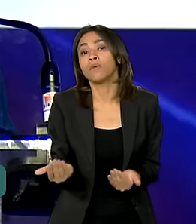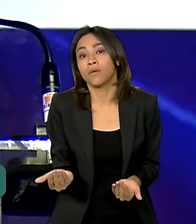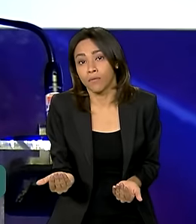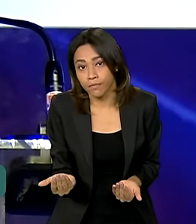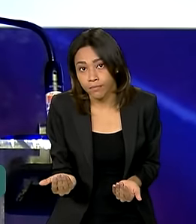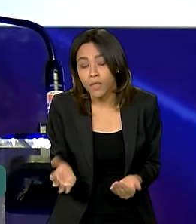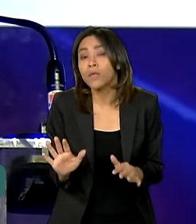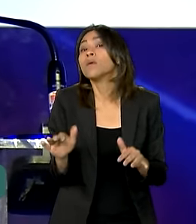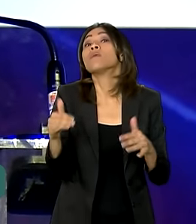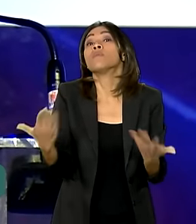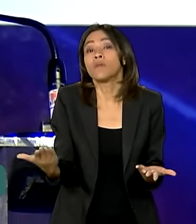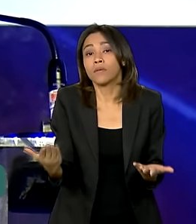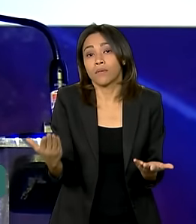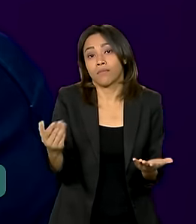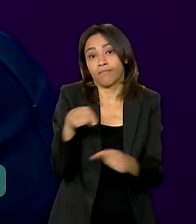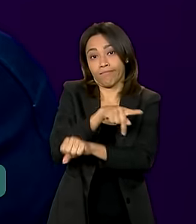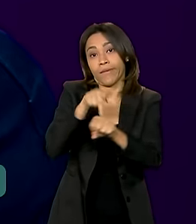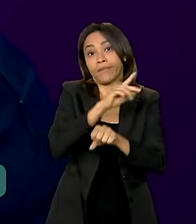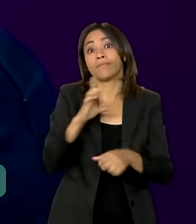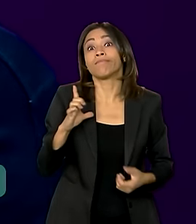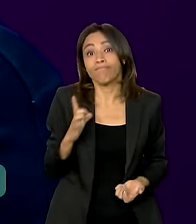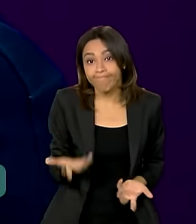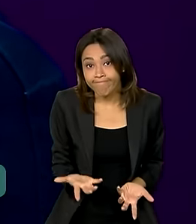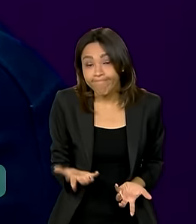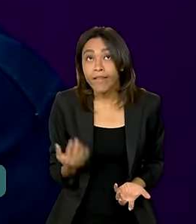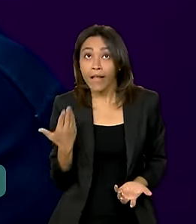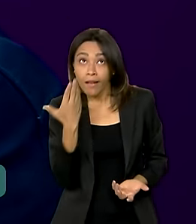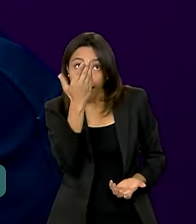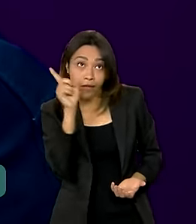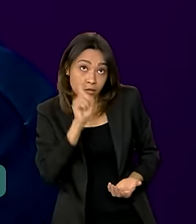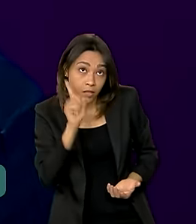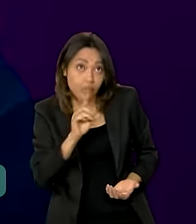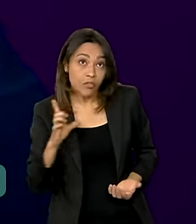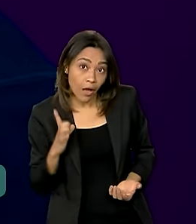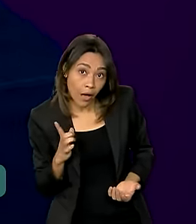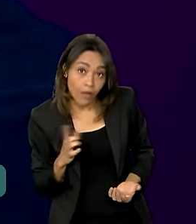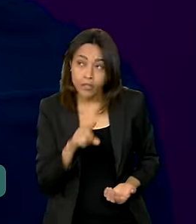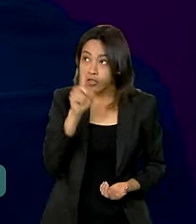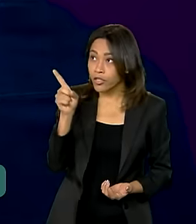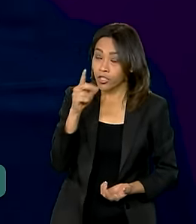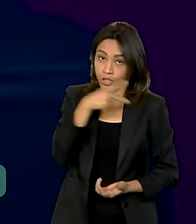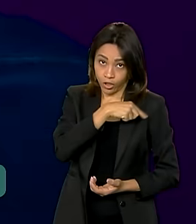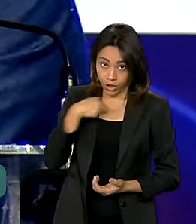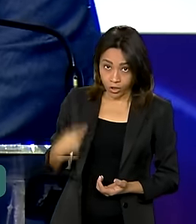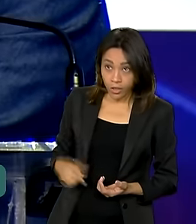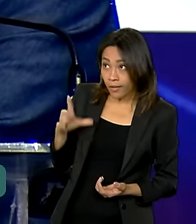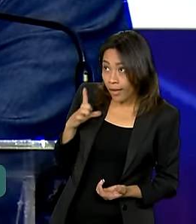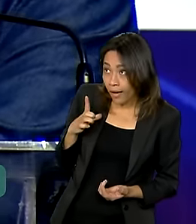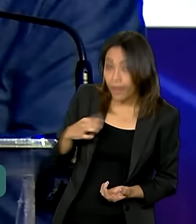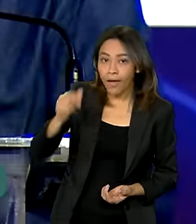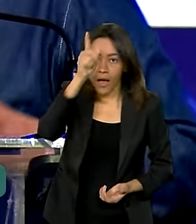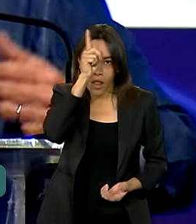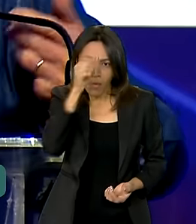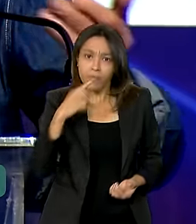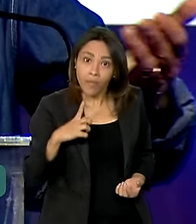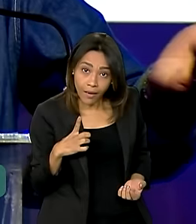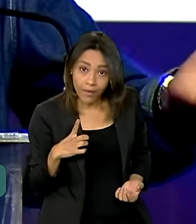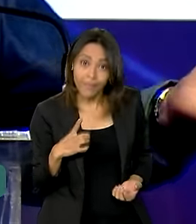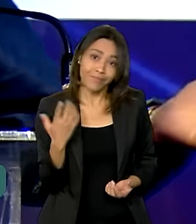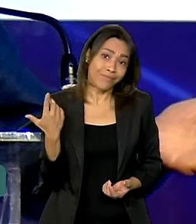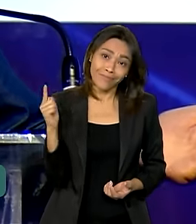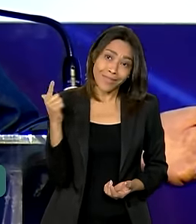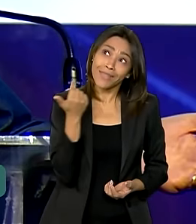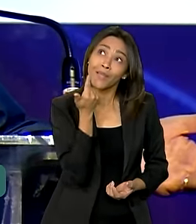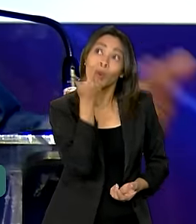Qual é o país? Os americanos têm isso, os chinês têm isso, os alemães têm isso, eles têm